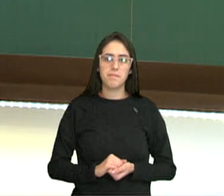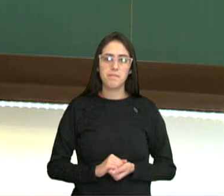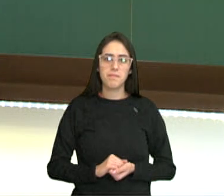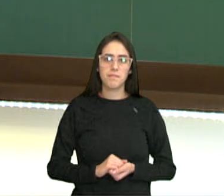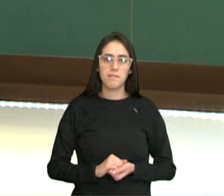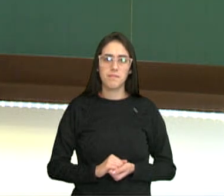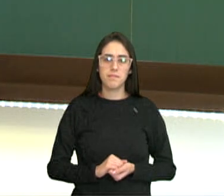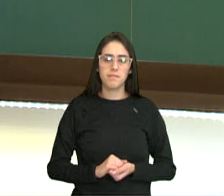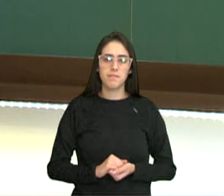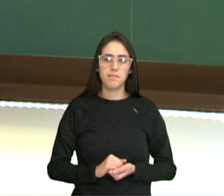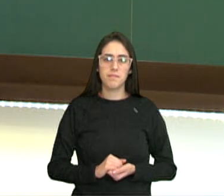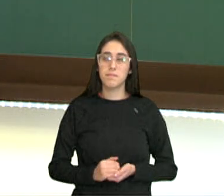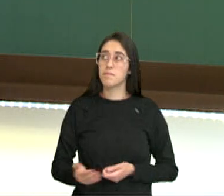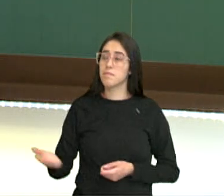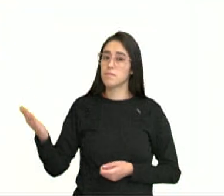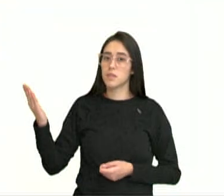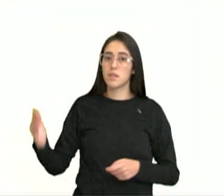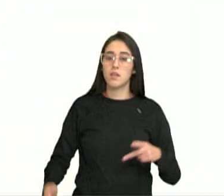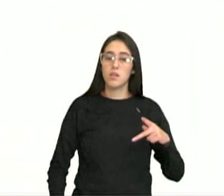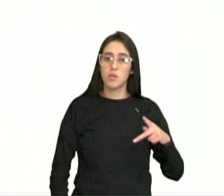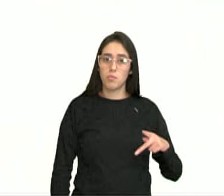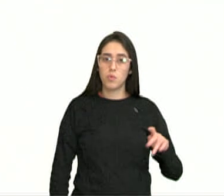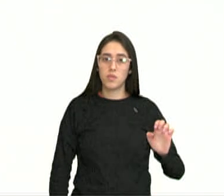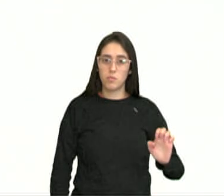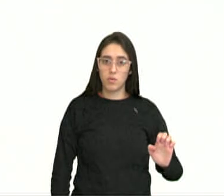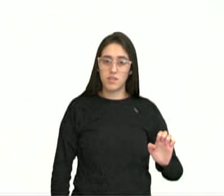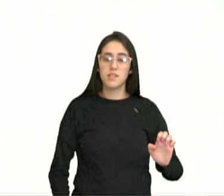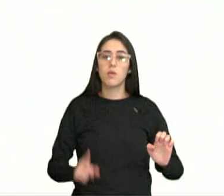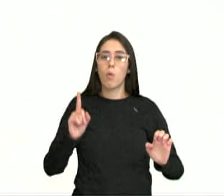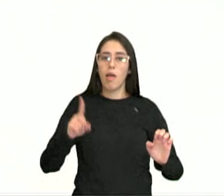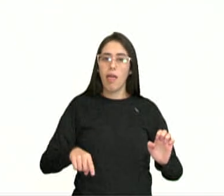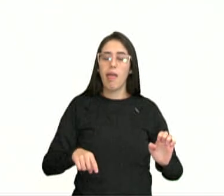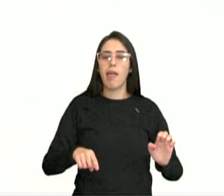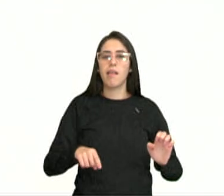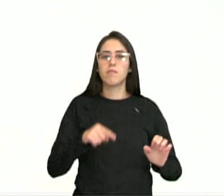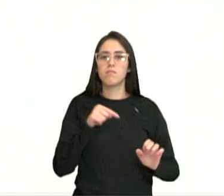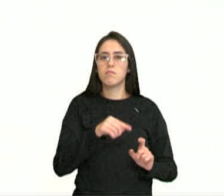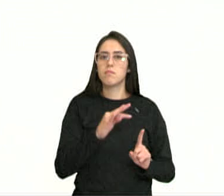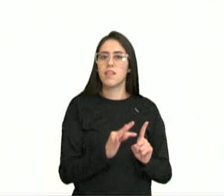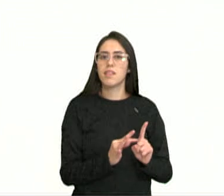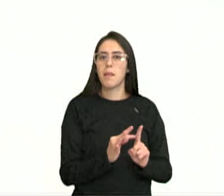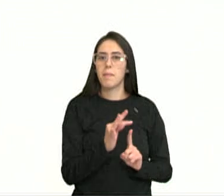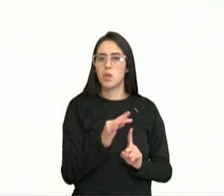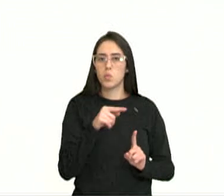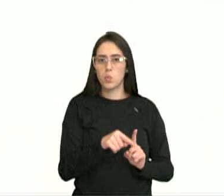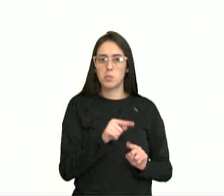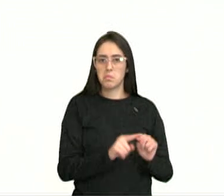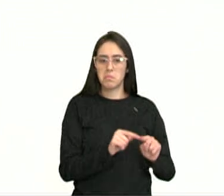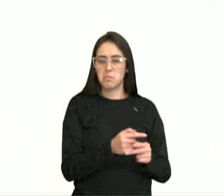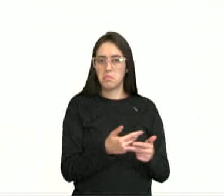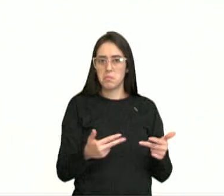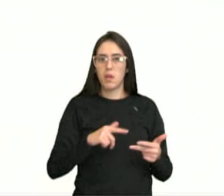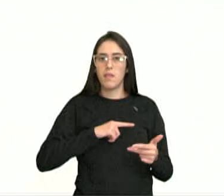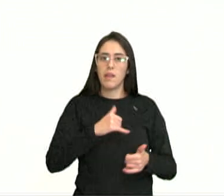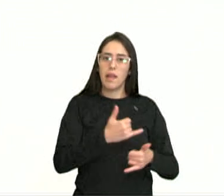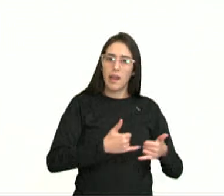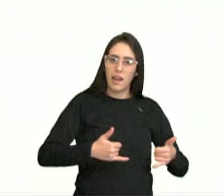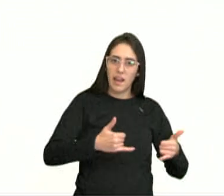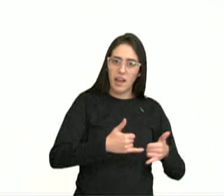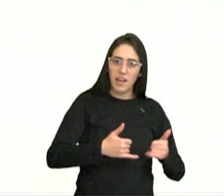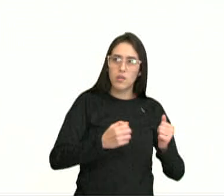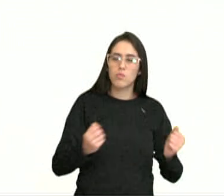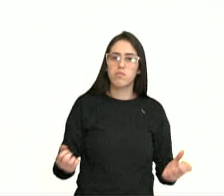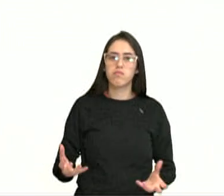Já o nosso ponto de ebulição é a temperatura em que uma substância ou um material passa do estado líquido para o estado